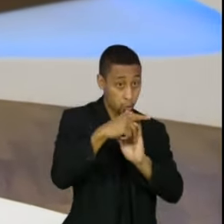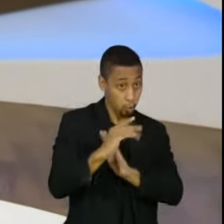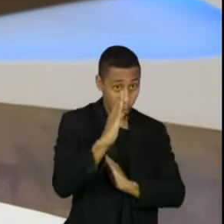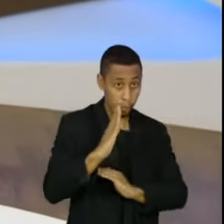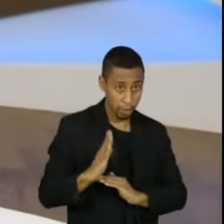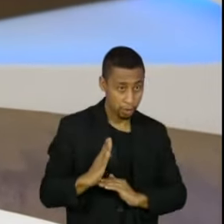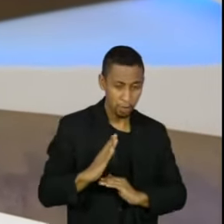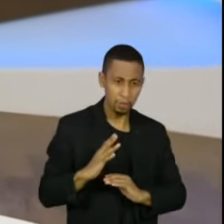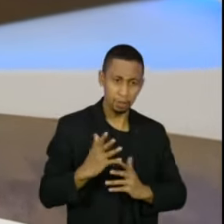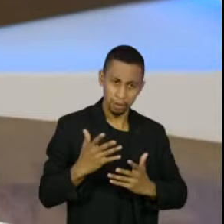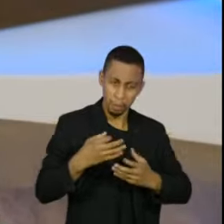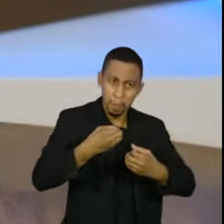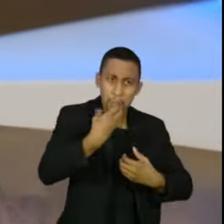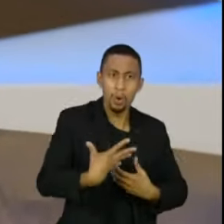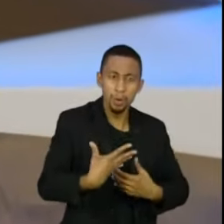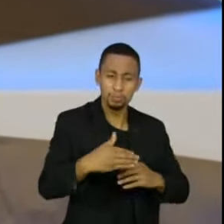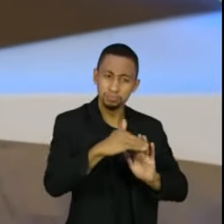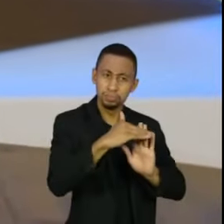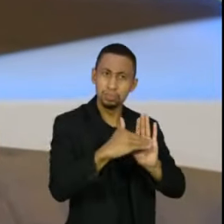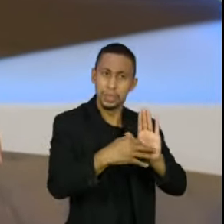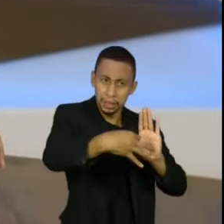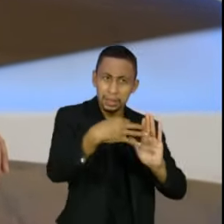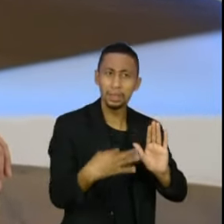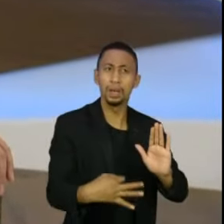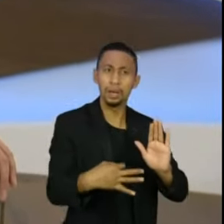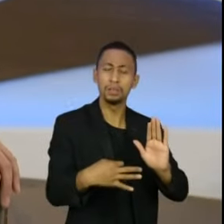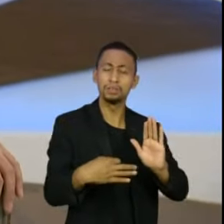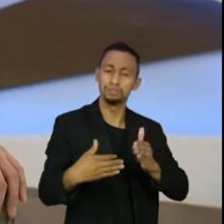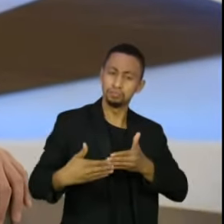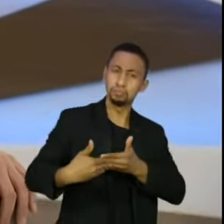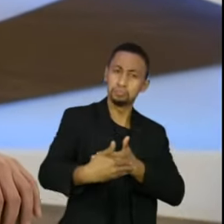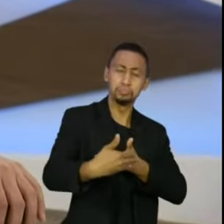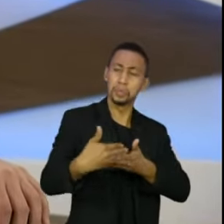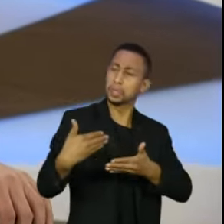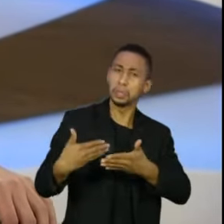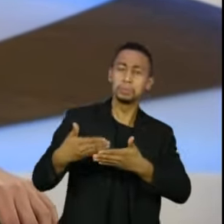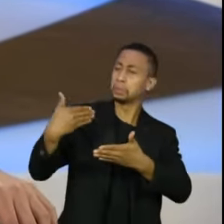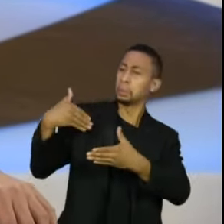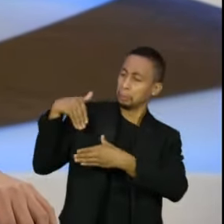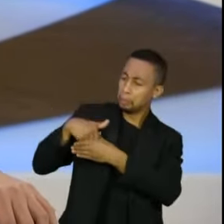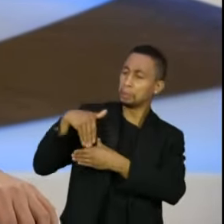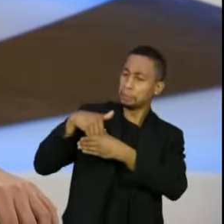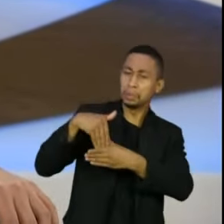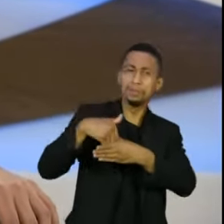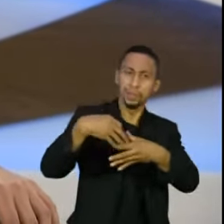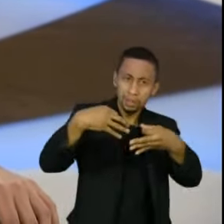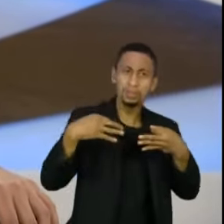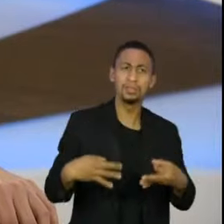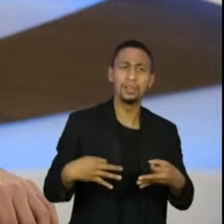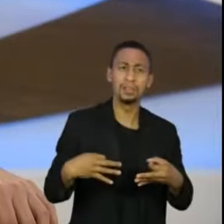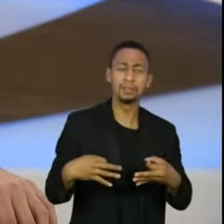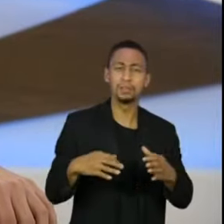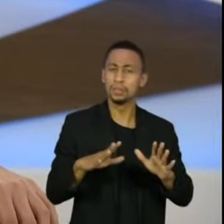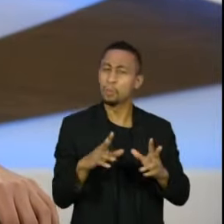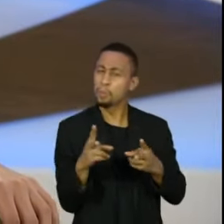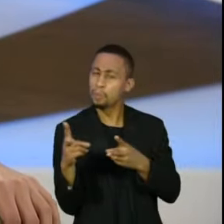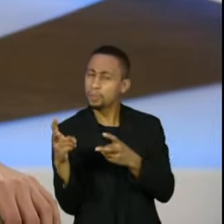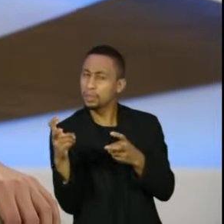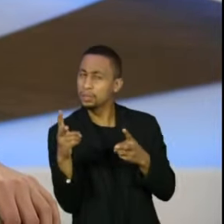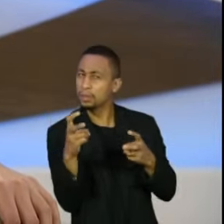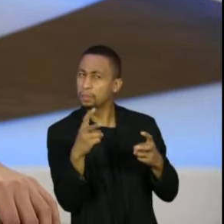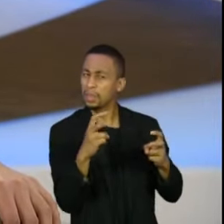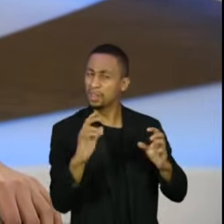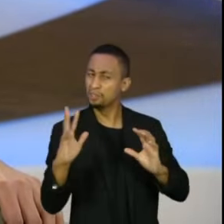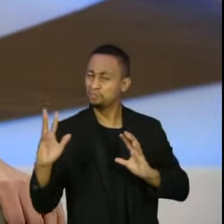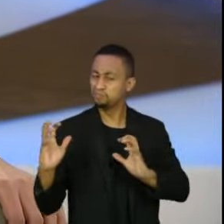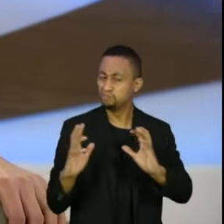com instituições que funcionam e que, se em algum momento eu identificasse que todo esse ruído e todos esses atritos